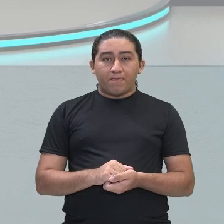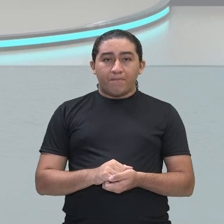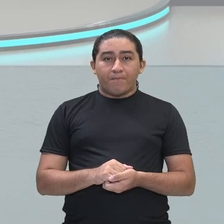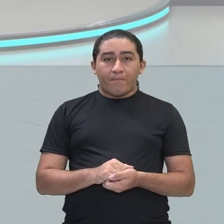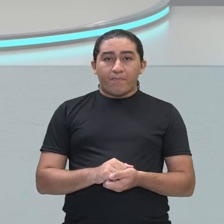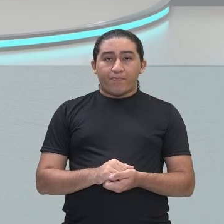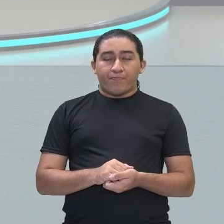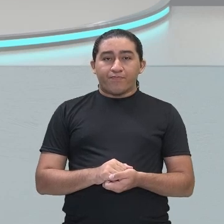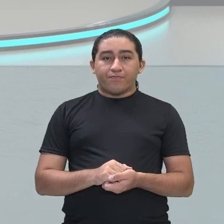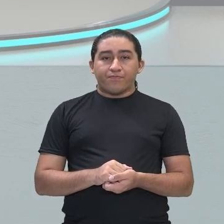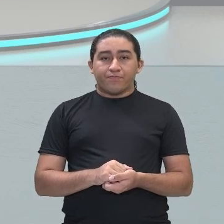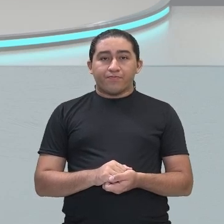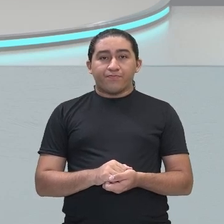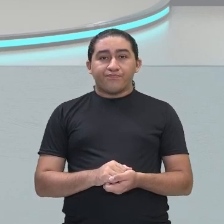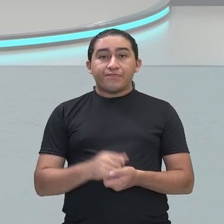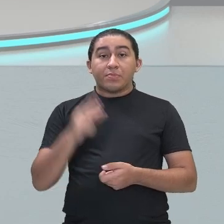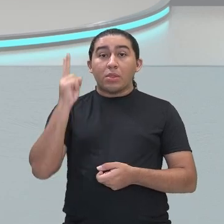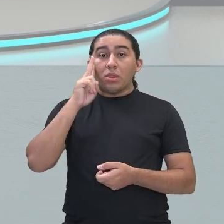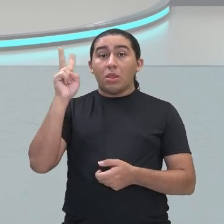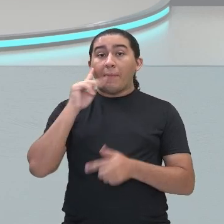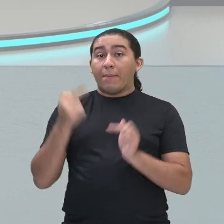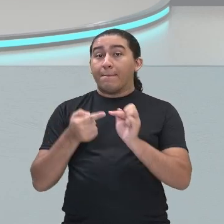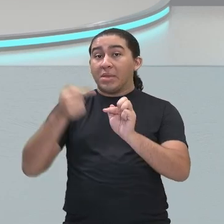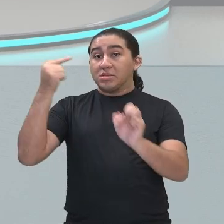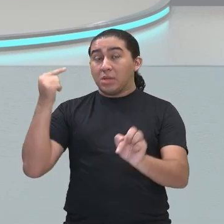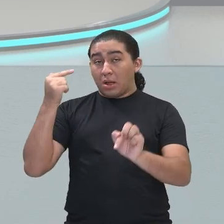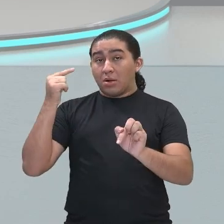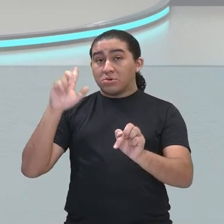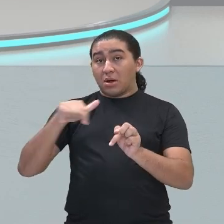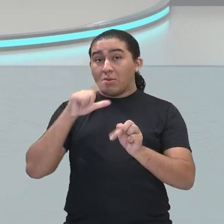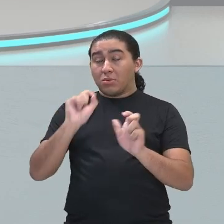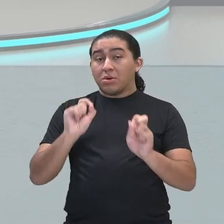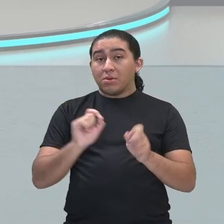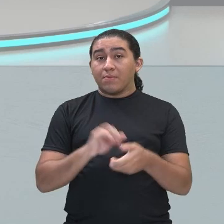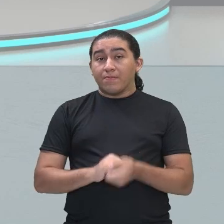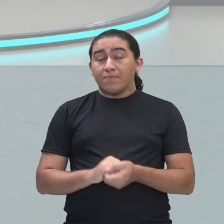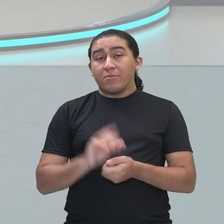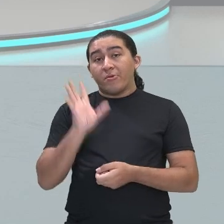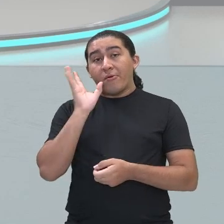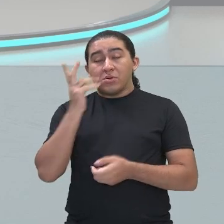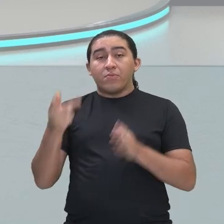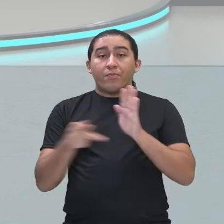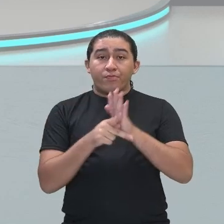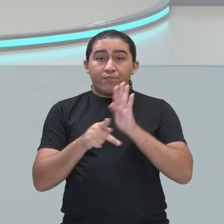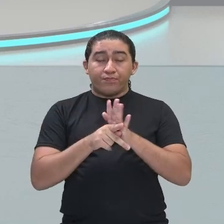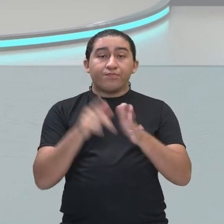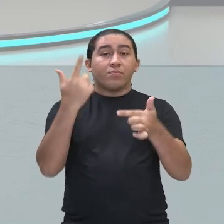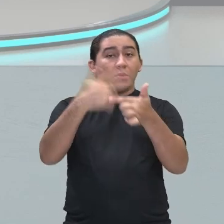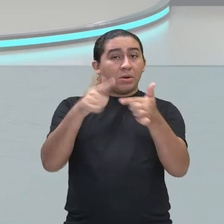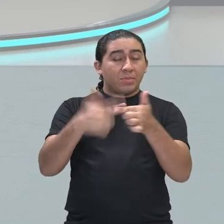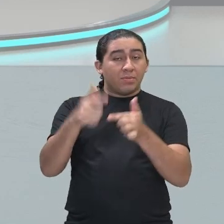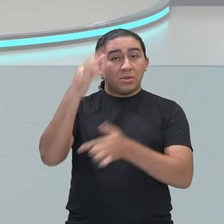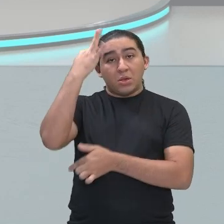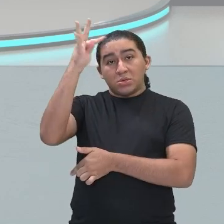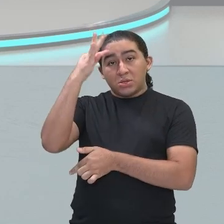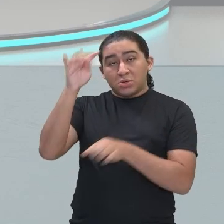os dramas existenciais eram por conta do conflito entre o teocentrismo e o